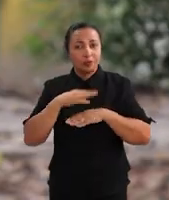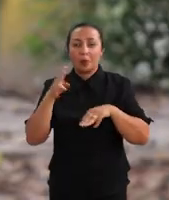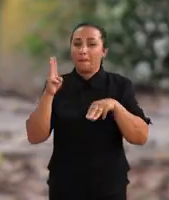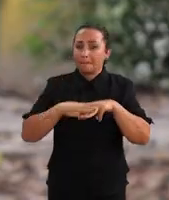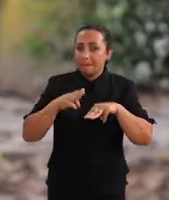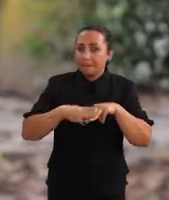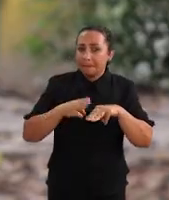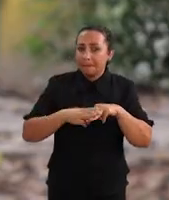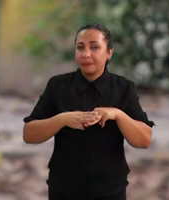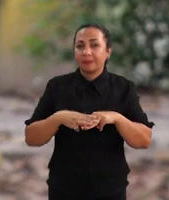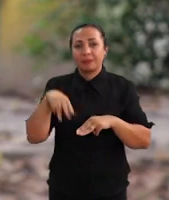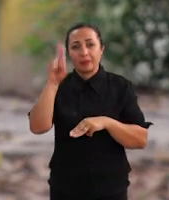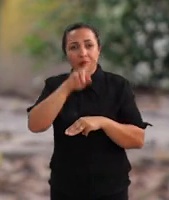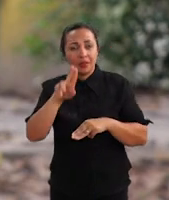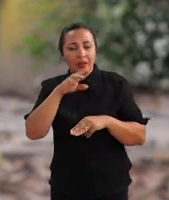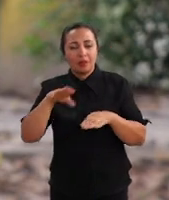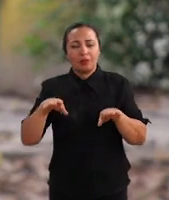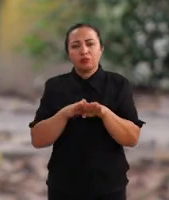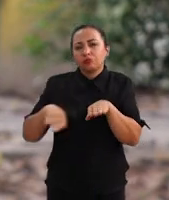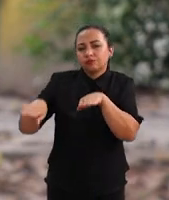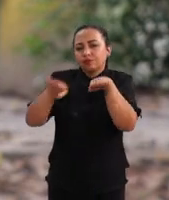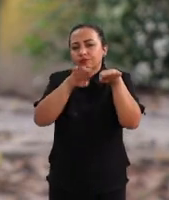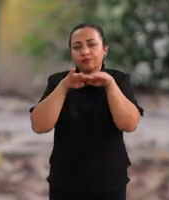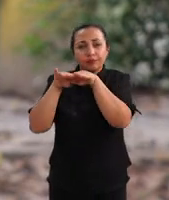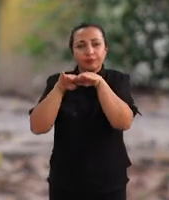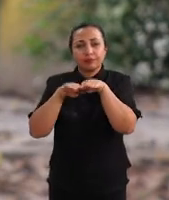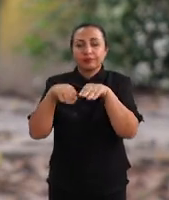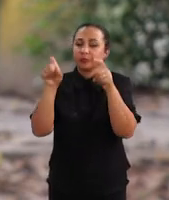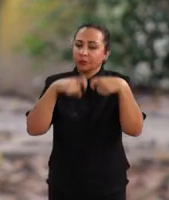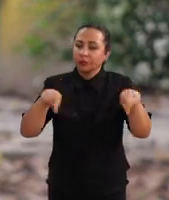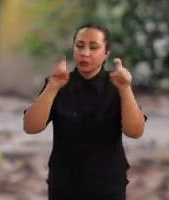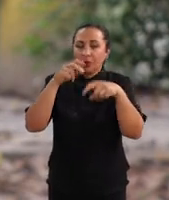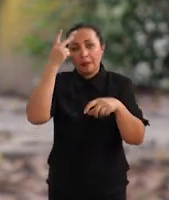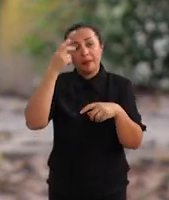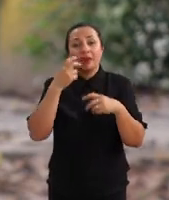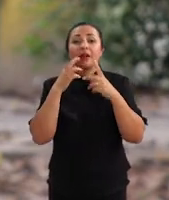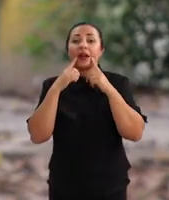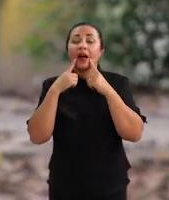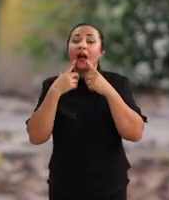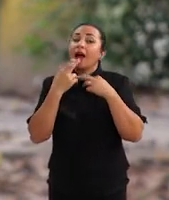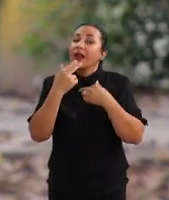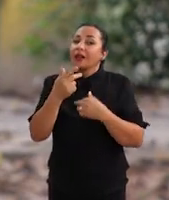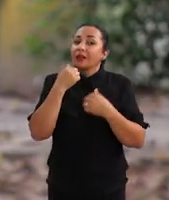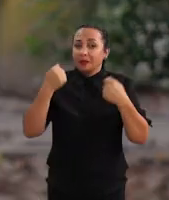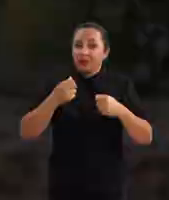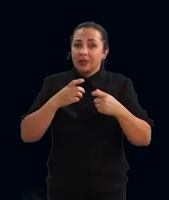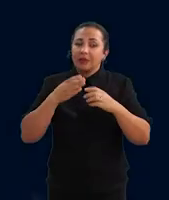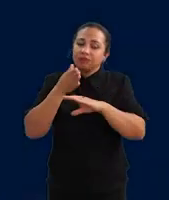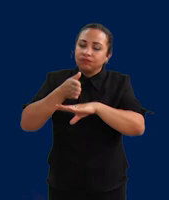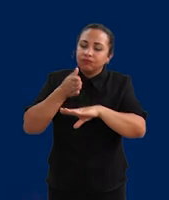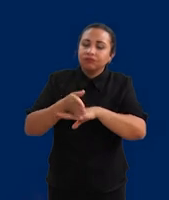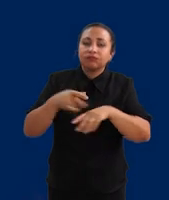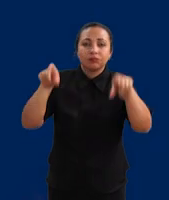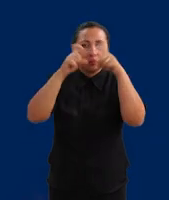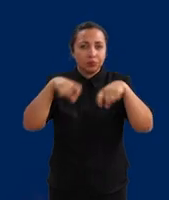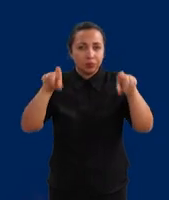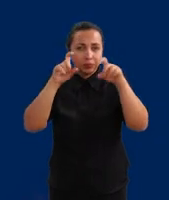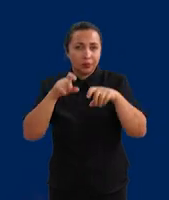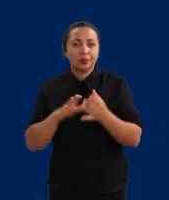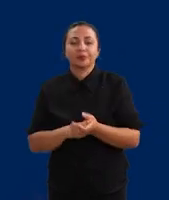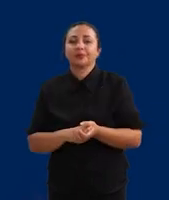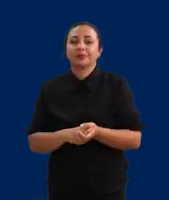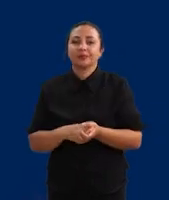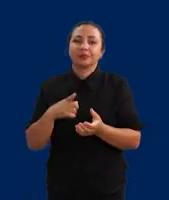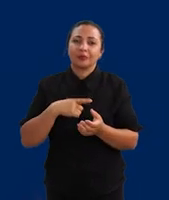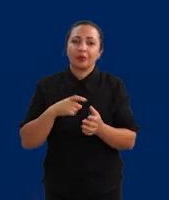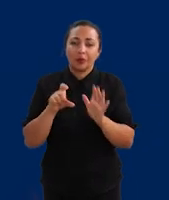usando um formalismo computacional, de modo que a língua possa ser processada no computador. O segundo resultado do grupo